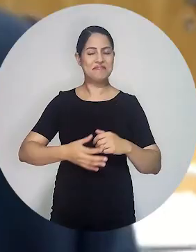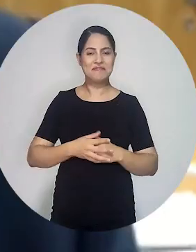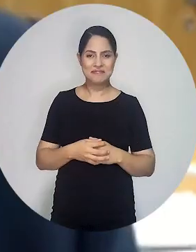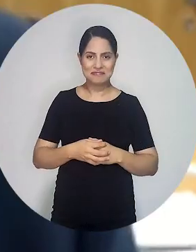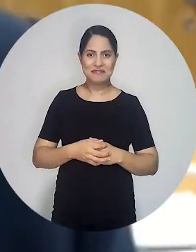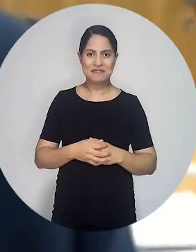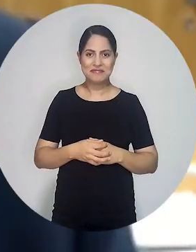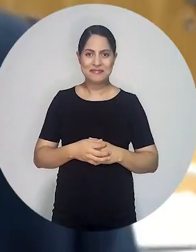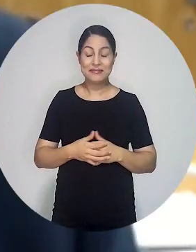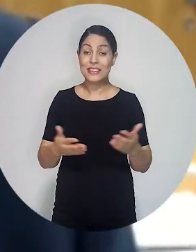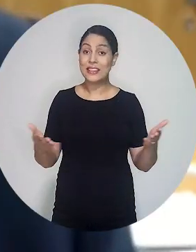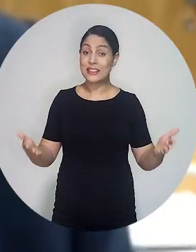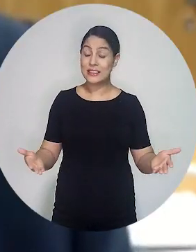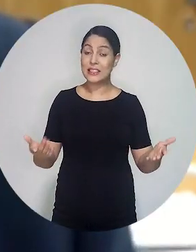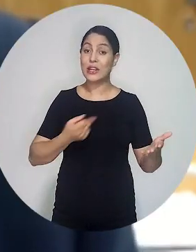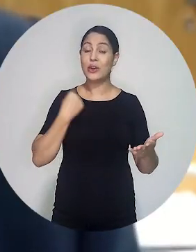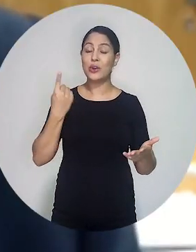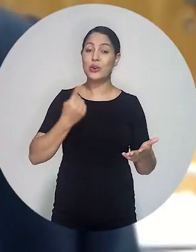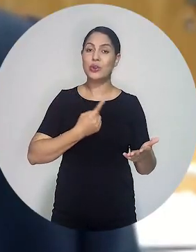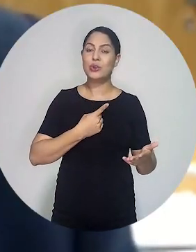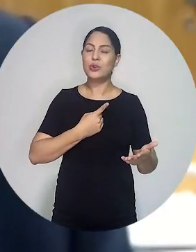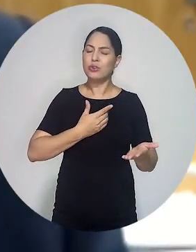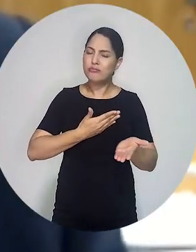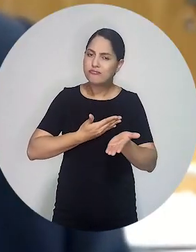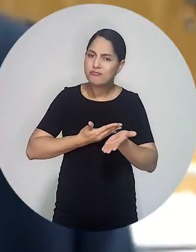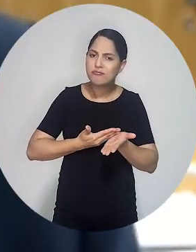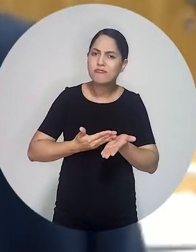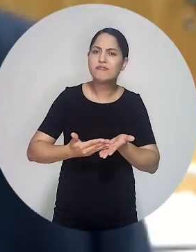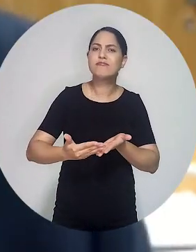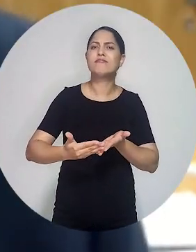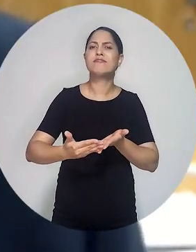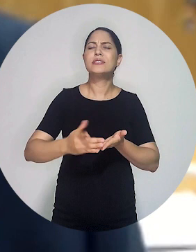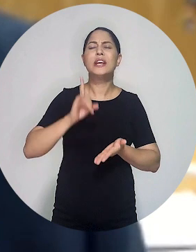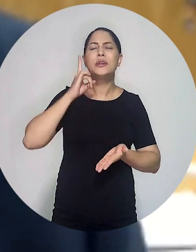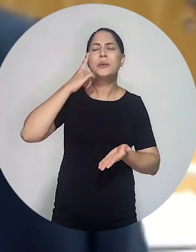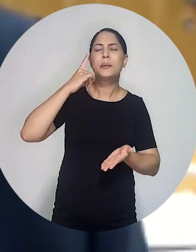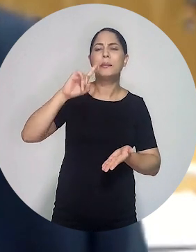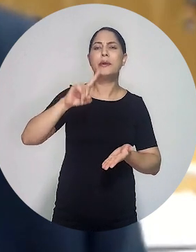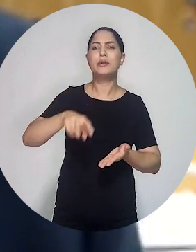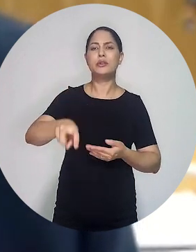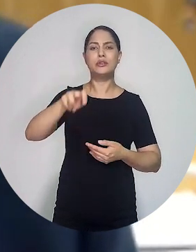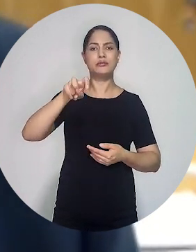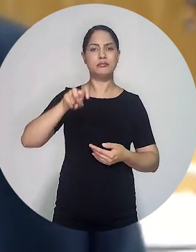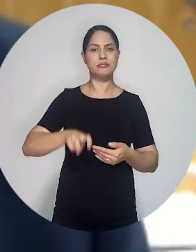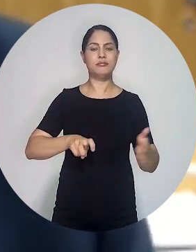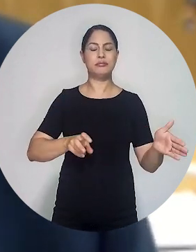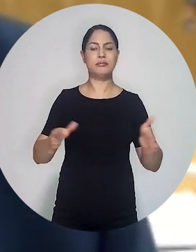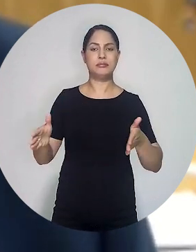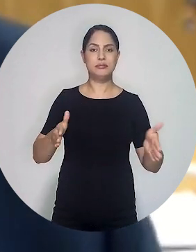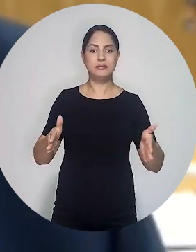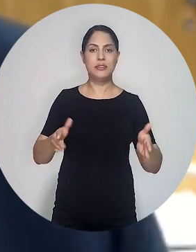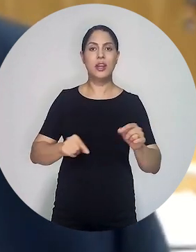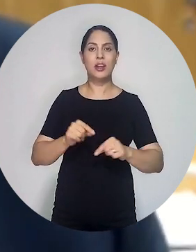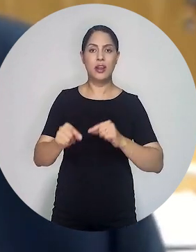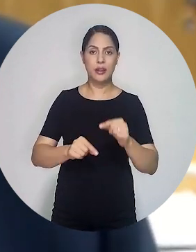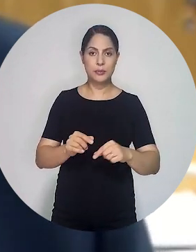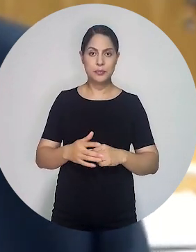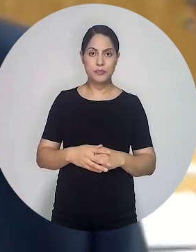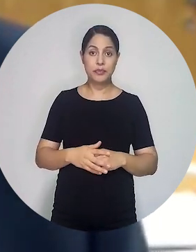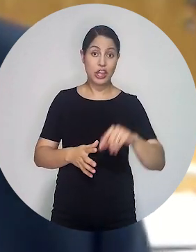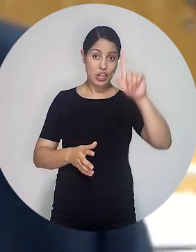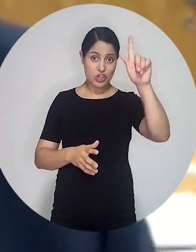Nós nos propusemos a fazer, desde o primeiro dia deste mandato, que é fazer uma gestão de advogados para